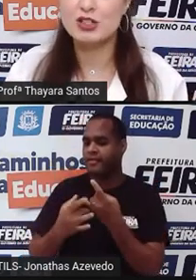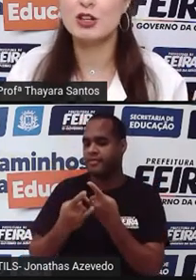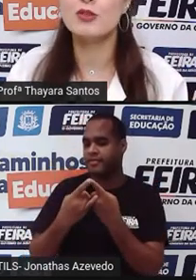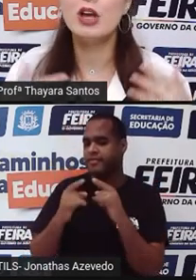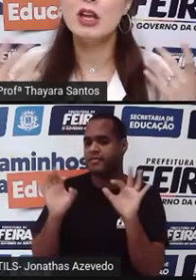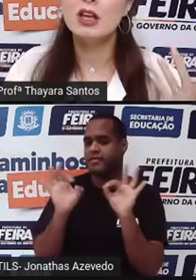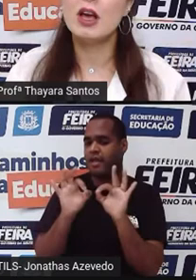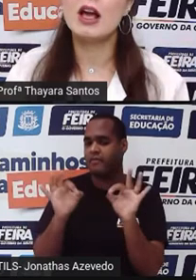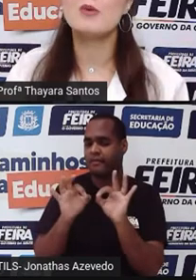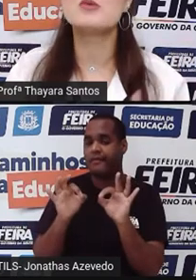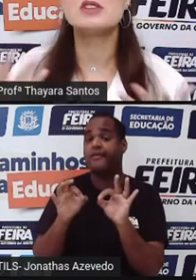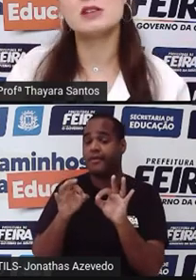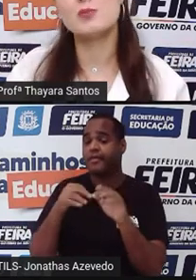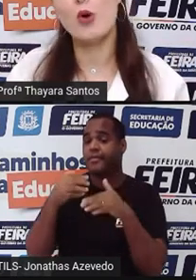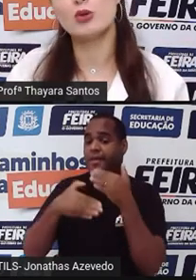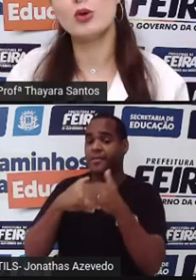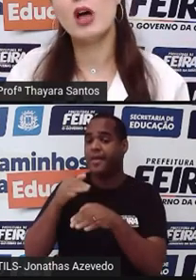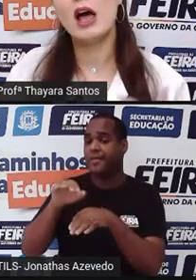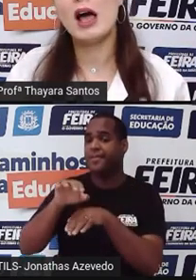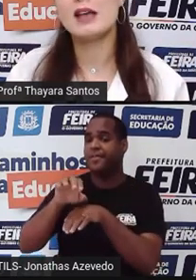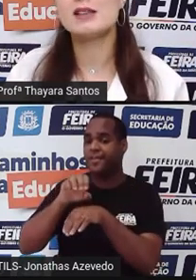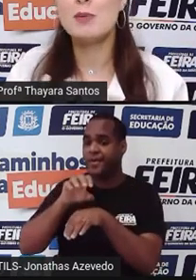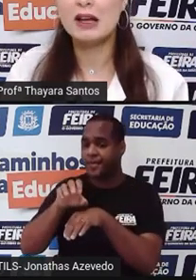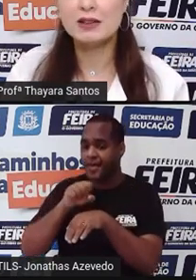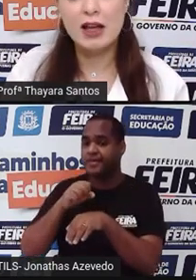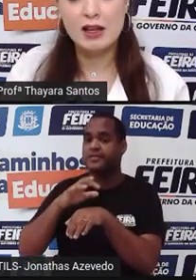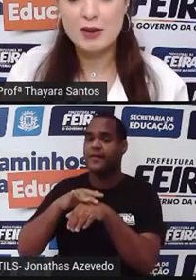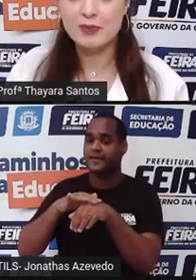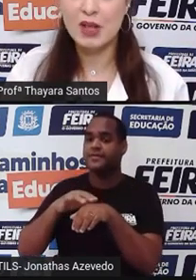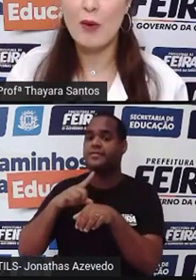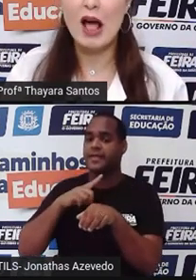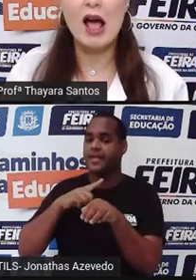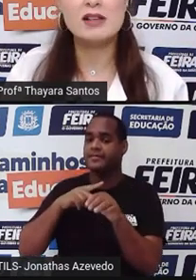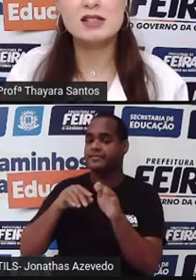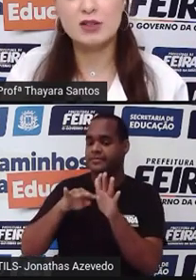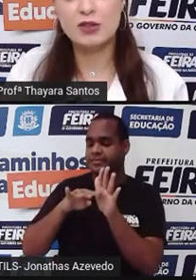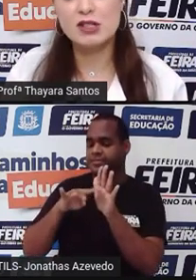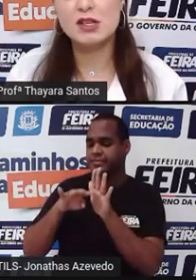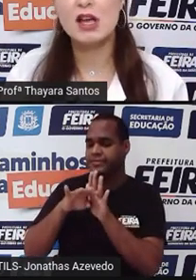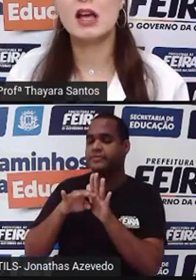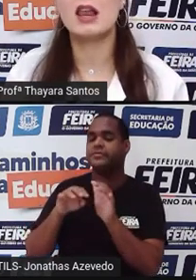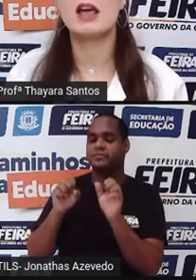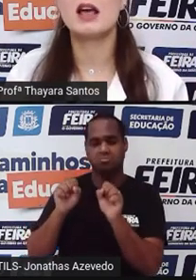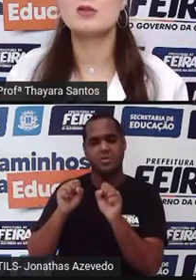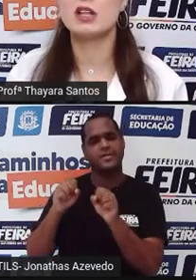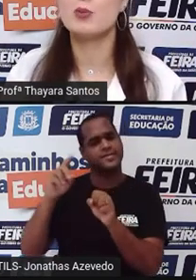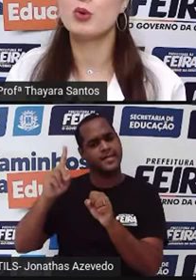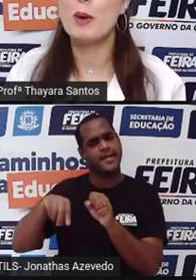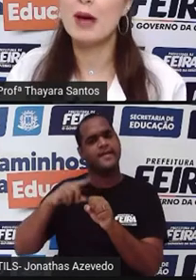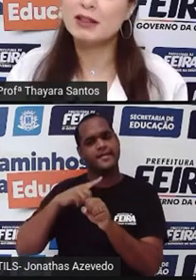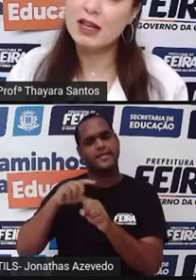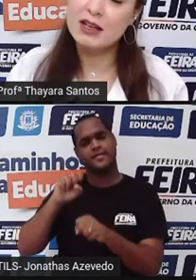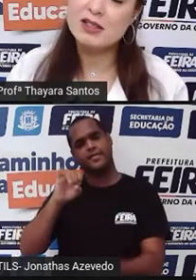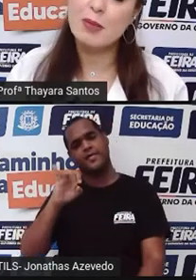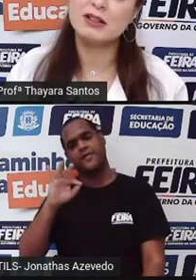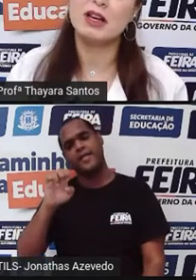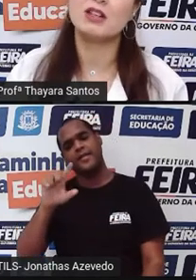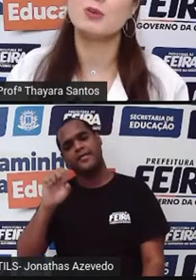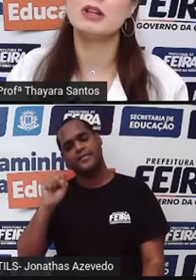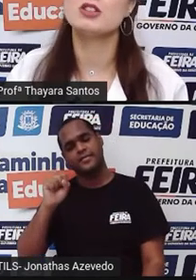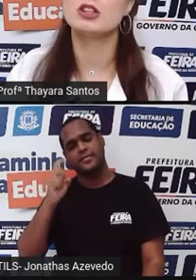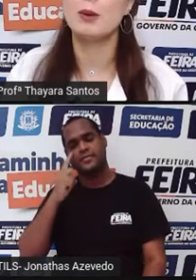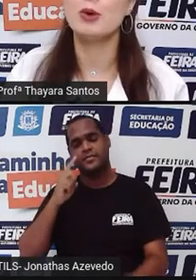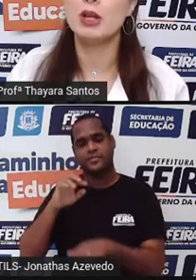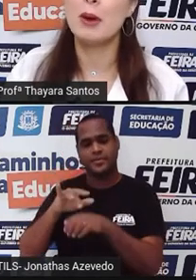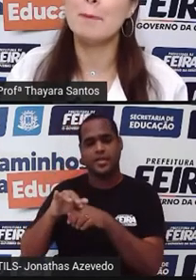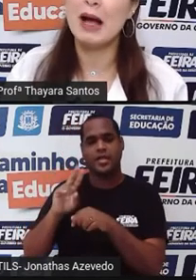preservativo e acabam se expondo a essa bactéria. Então a sífilis, ela é causada por uma bactéria, essa bactéria